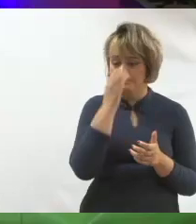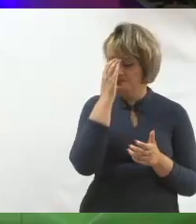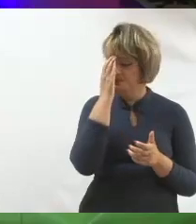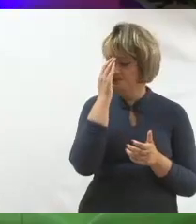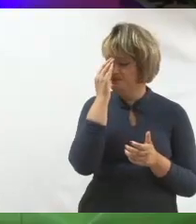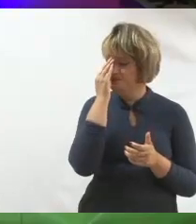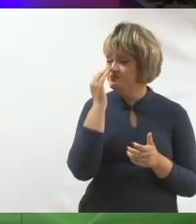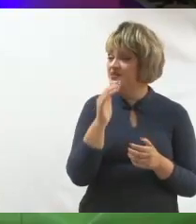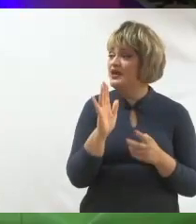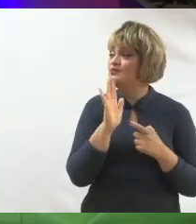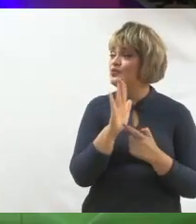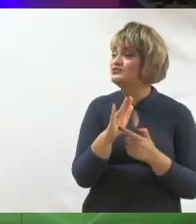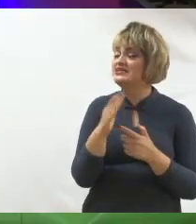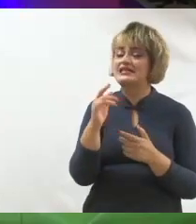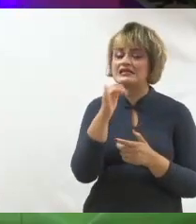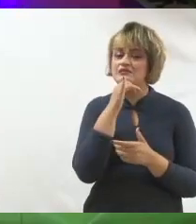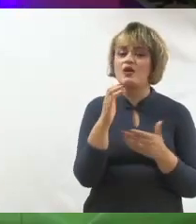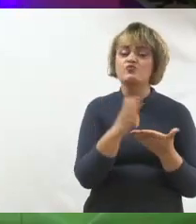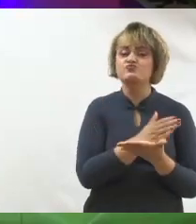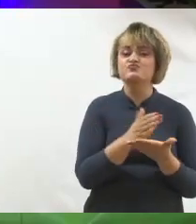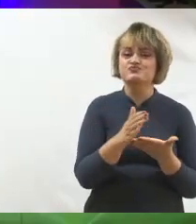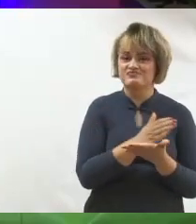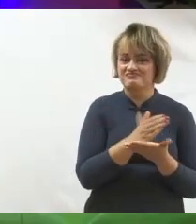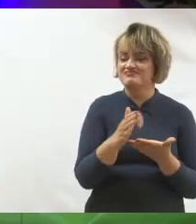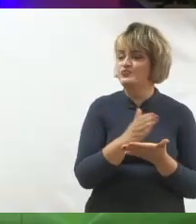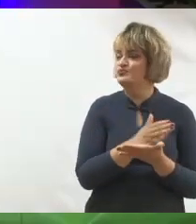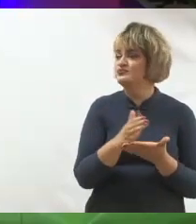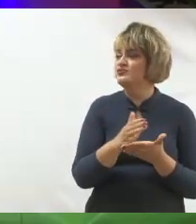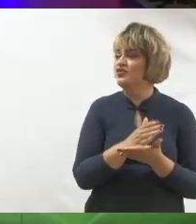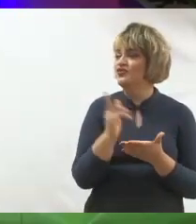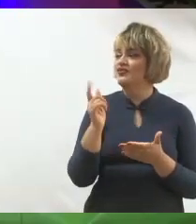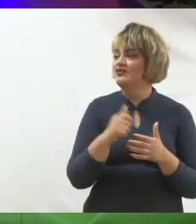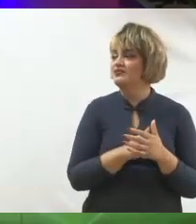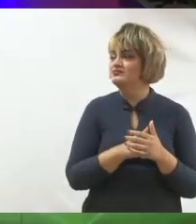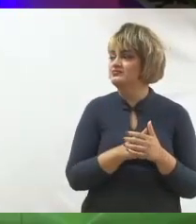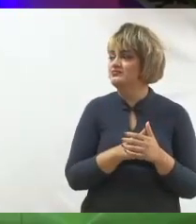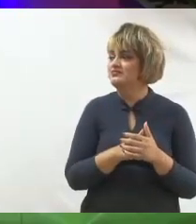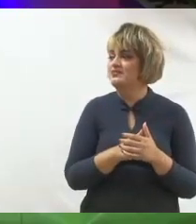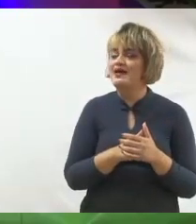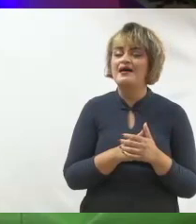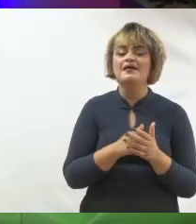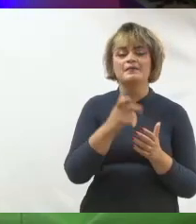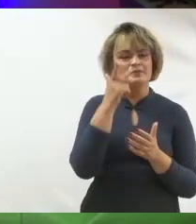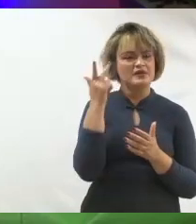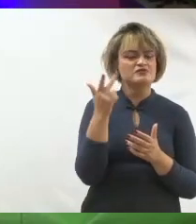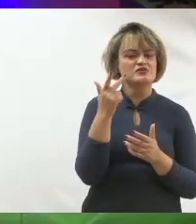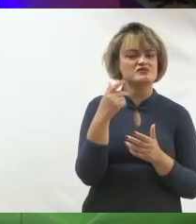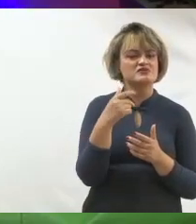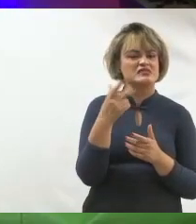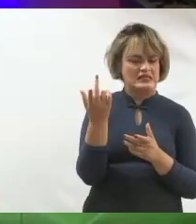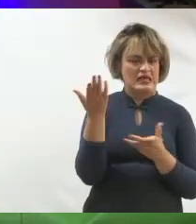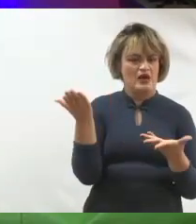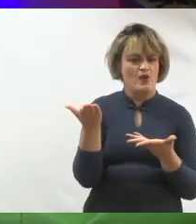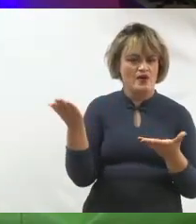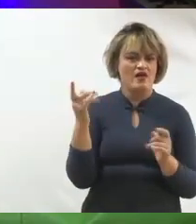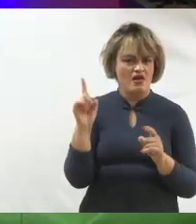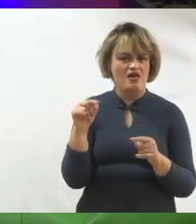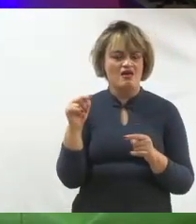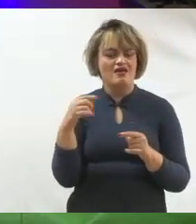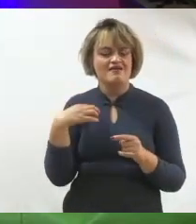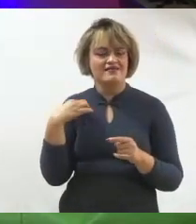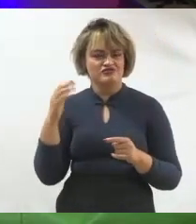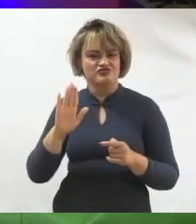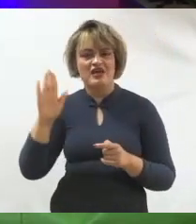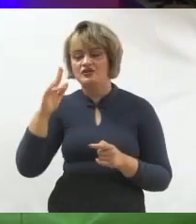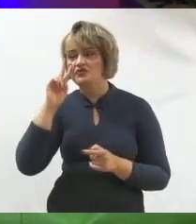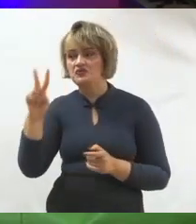Aí eu trouxe aqui alguns exemplos que eu trouxe de candidatos, pré-candidatos desse momento que